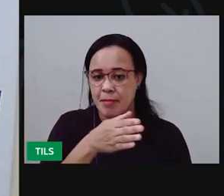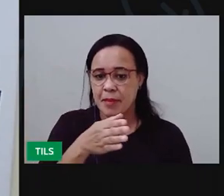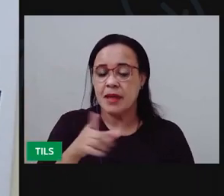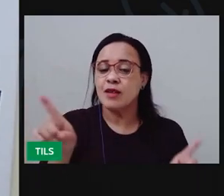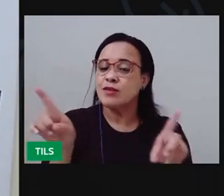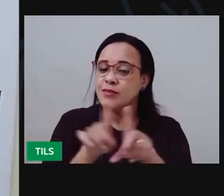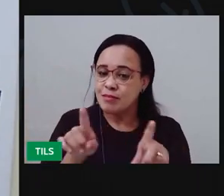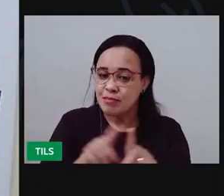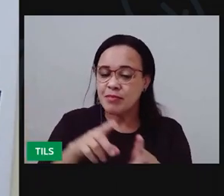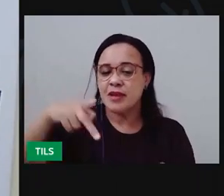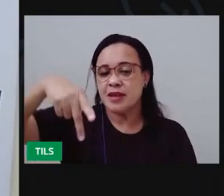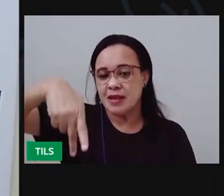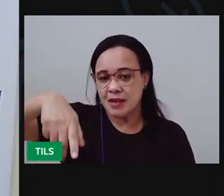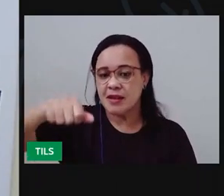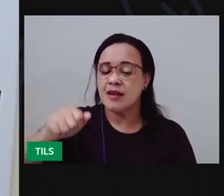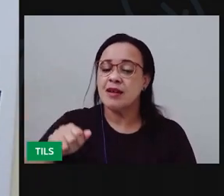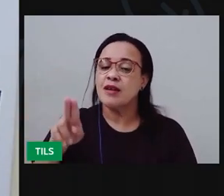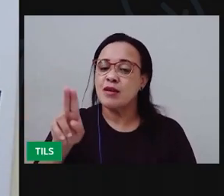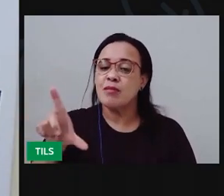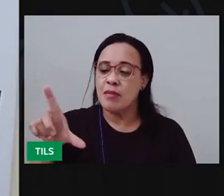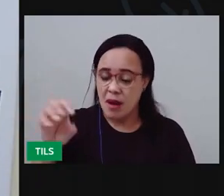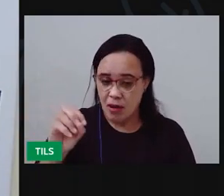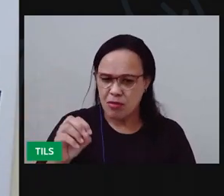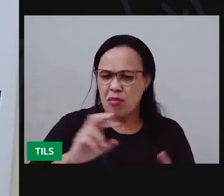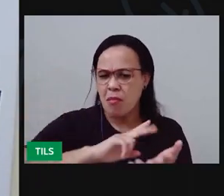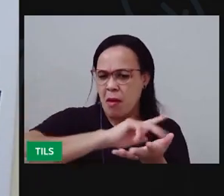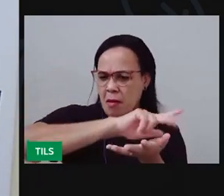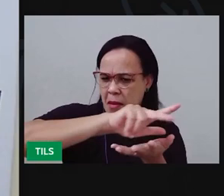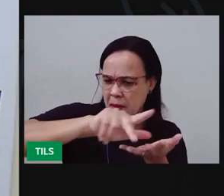literaturas de cordel. Então, vamos lá.